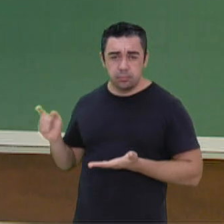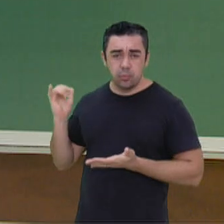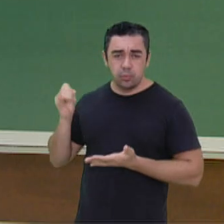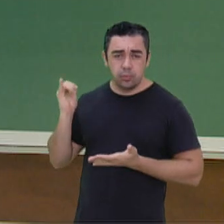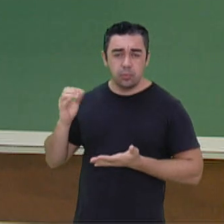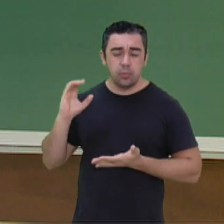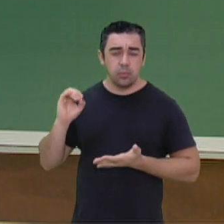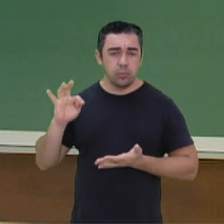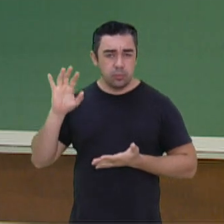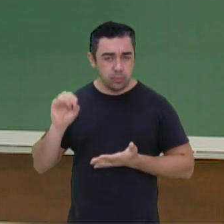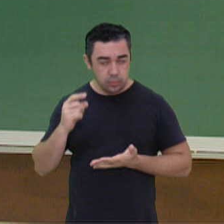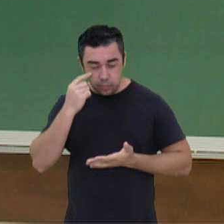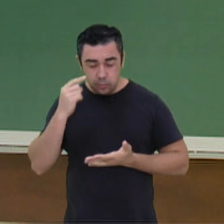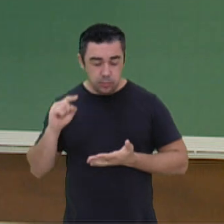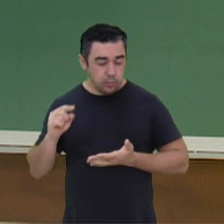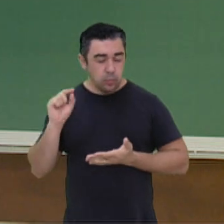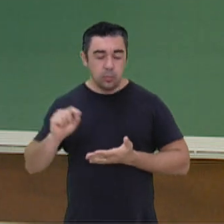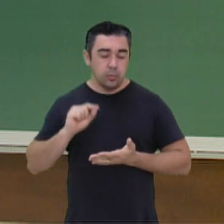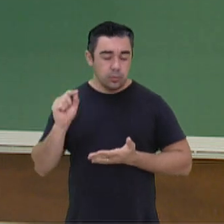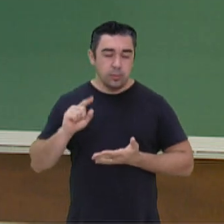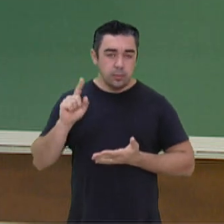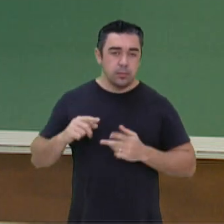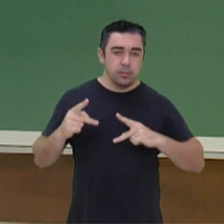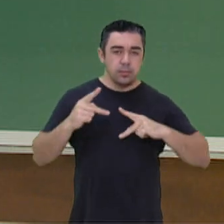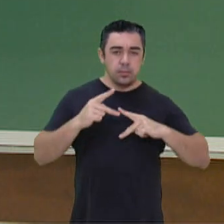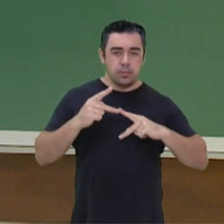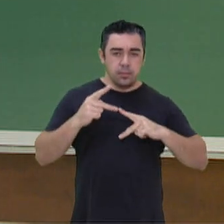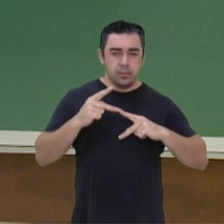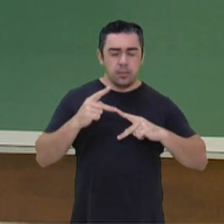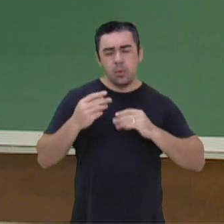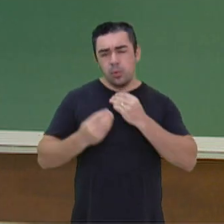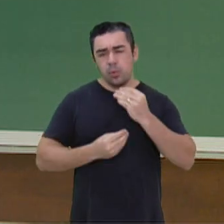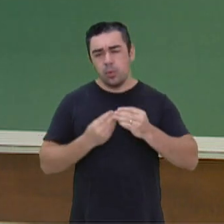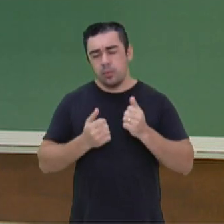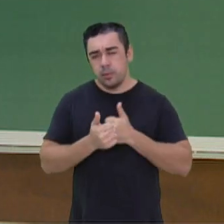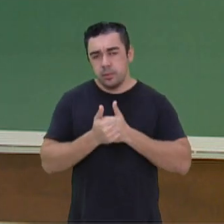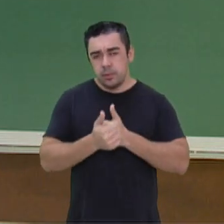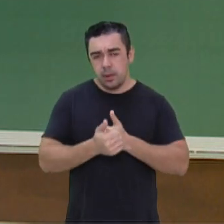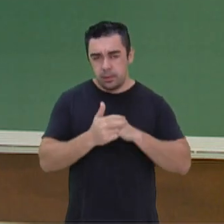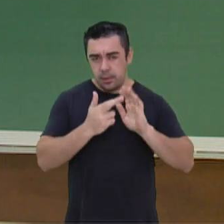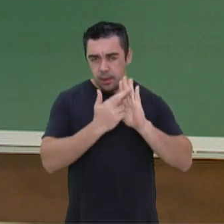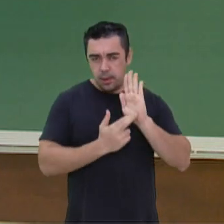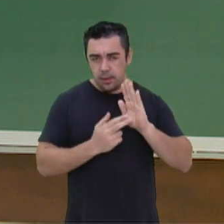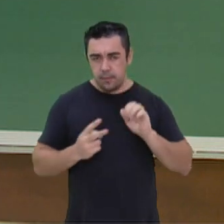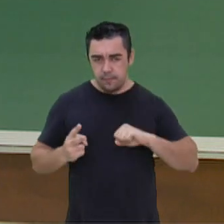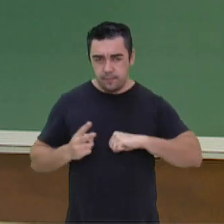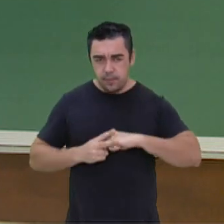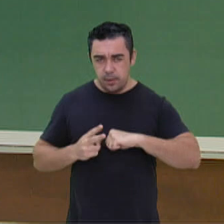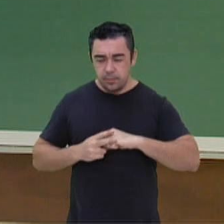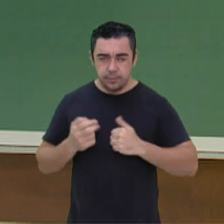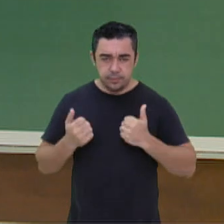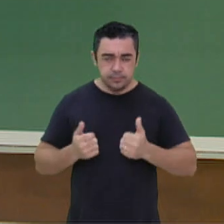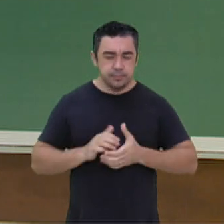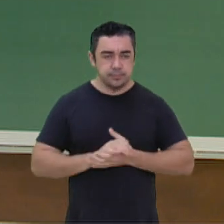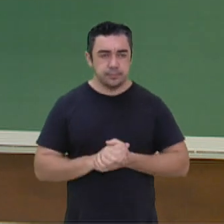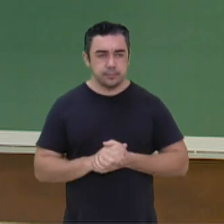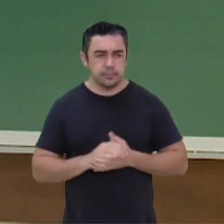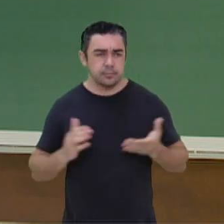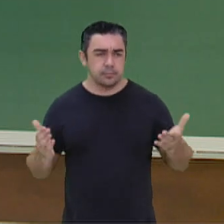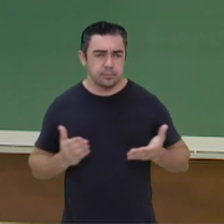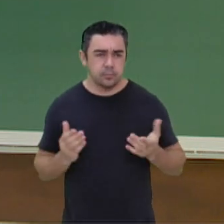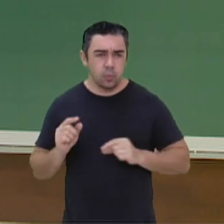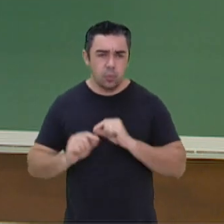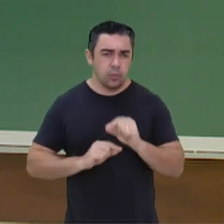trabalhar dentro do conto ali as preposições ali, as regências propriamente ditas. Muito bem. E agora,